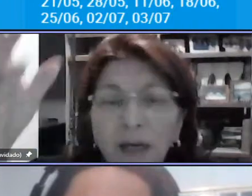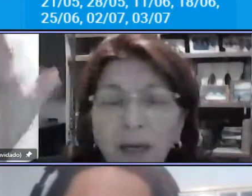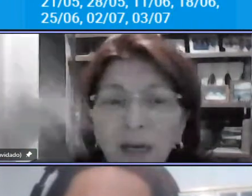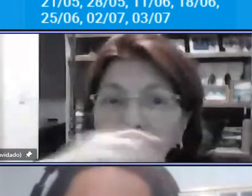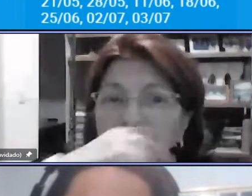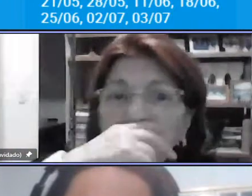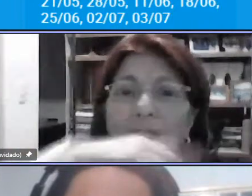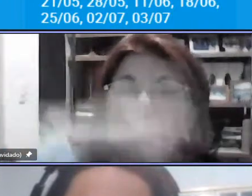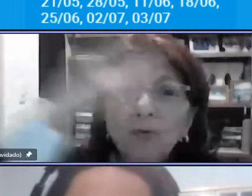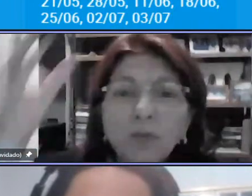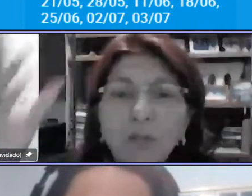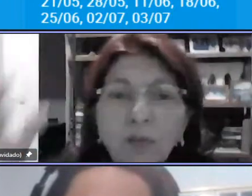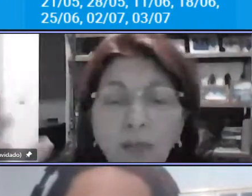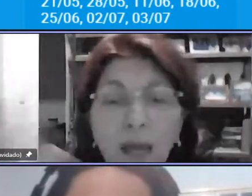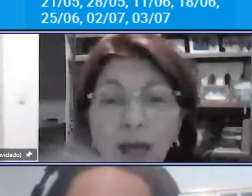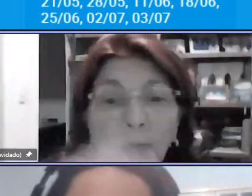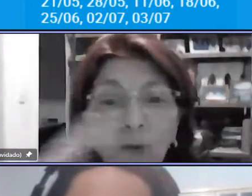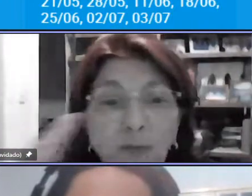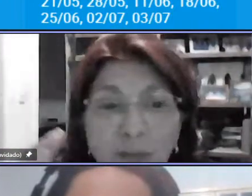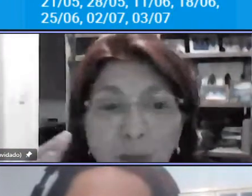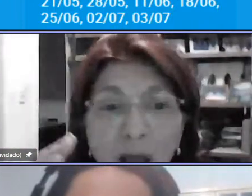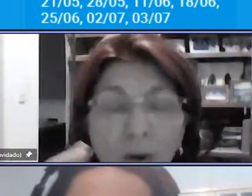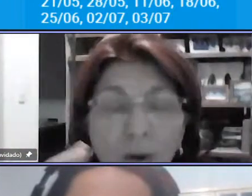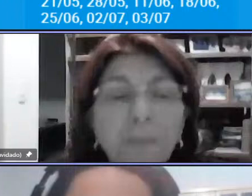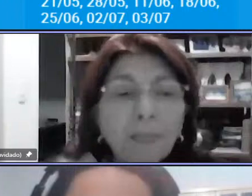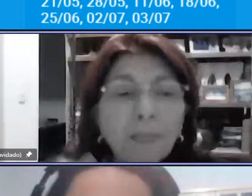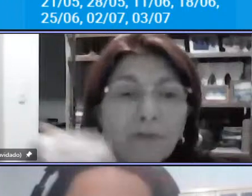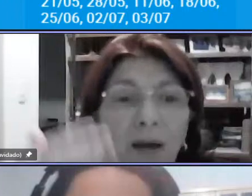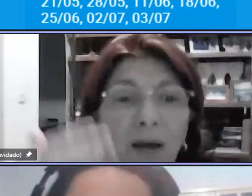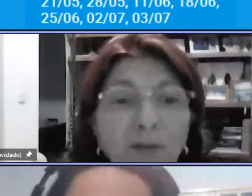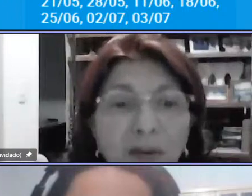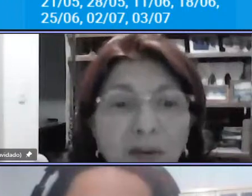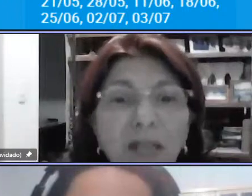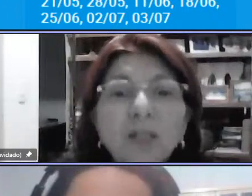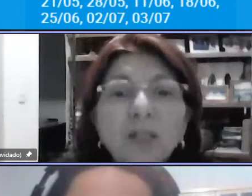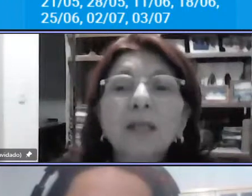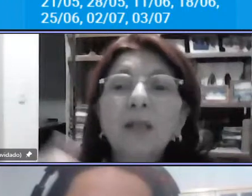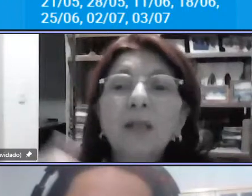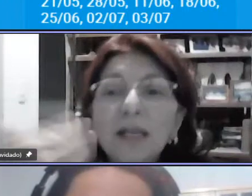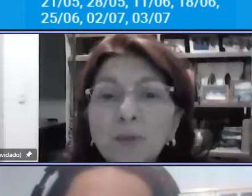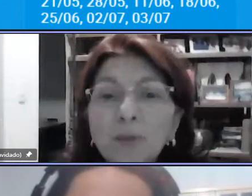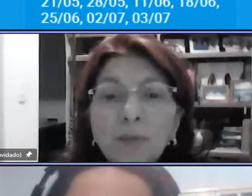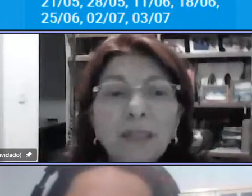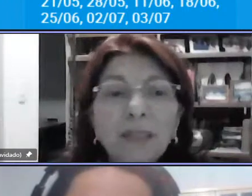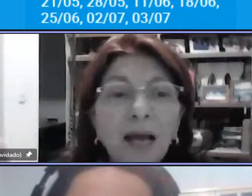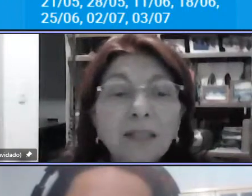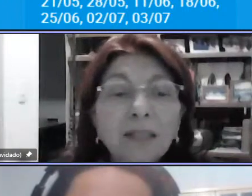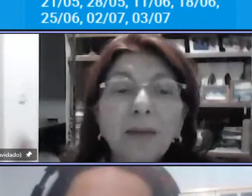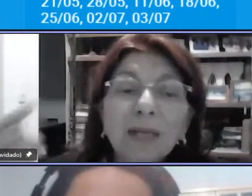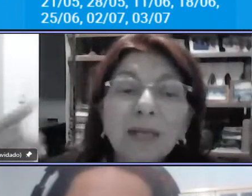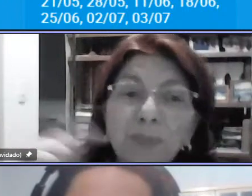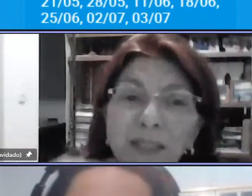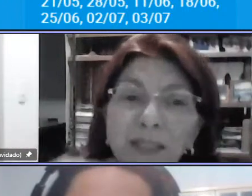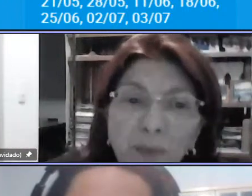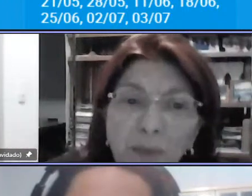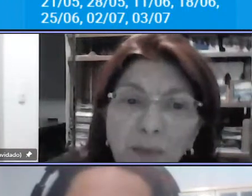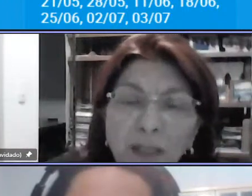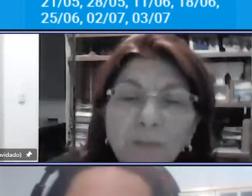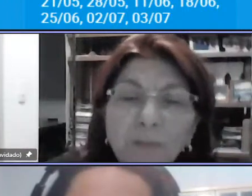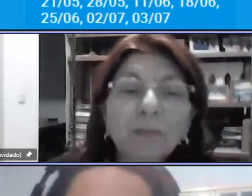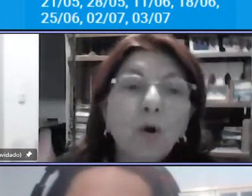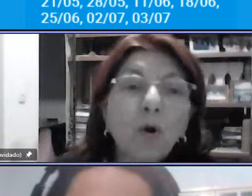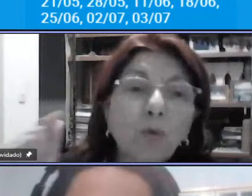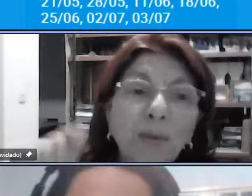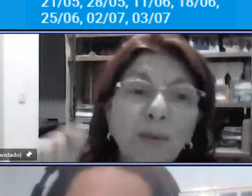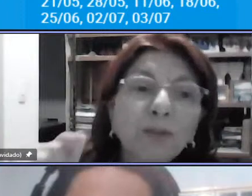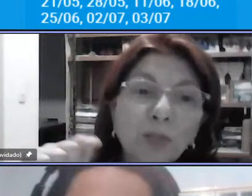a avenida do não sei do que não faz mal vamos em frente nas possibilidades mas principalmente